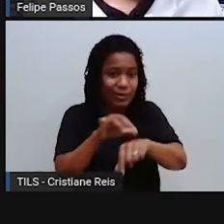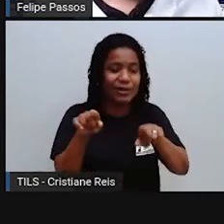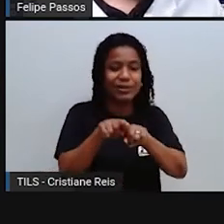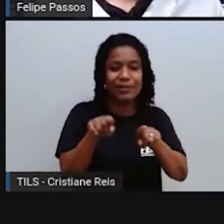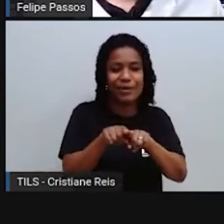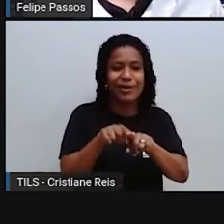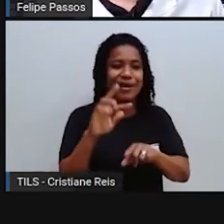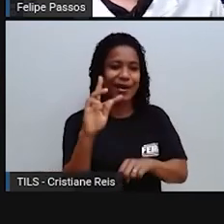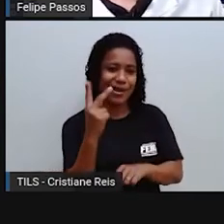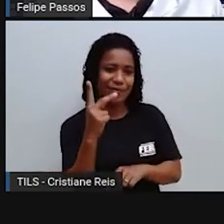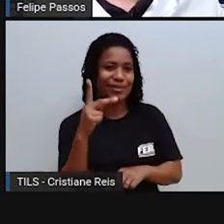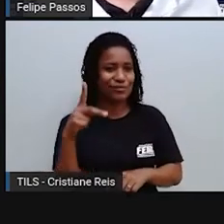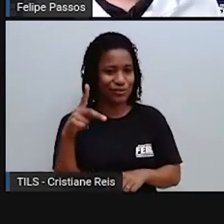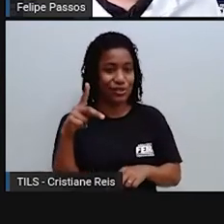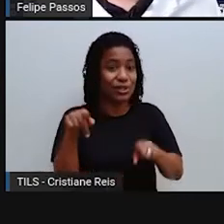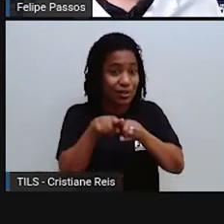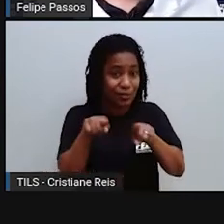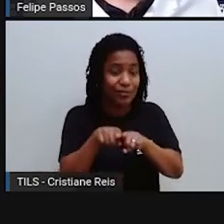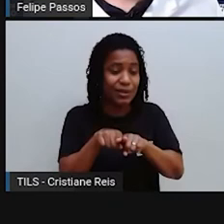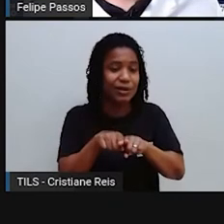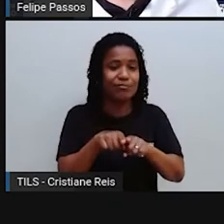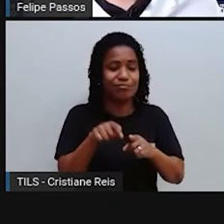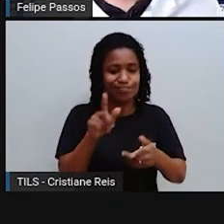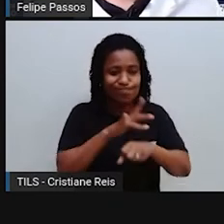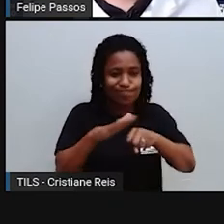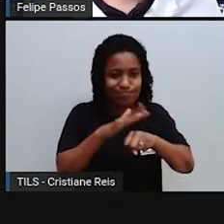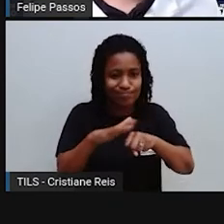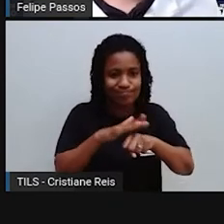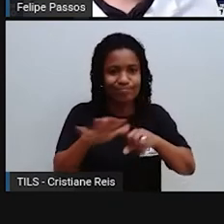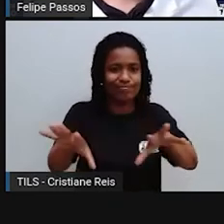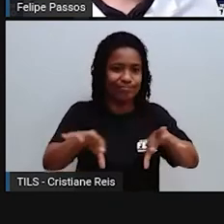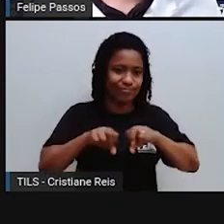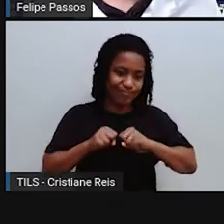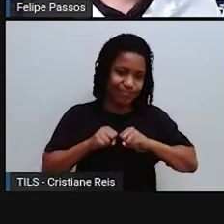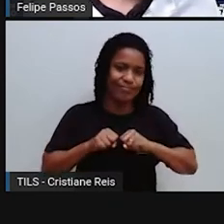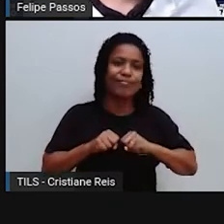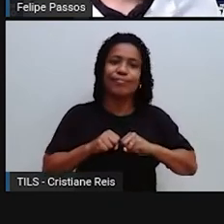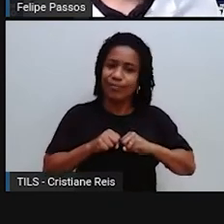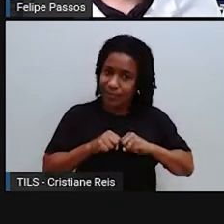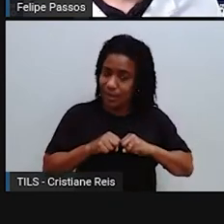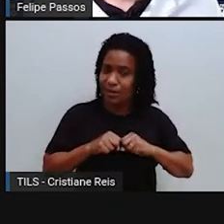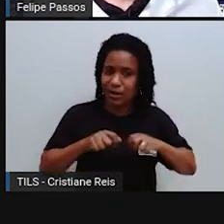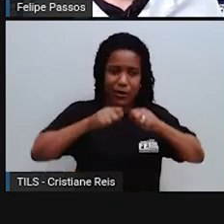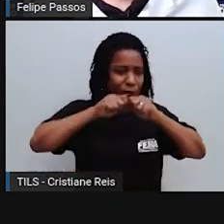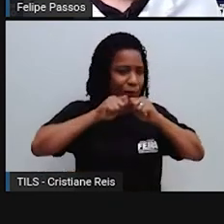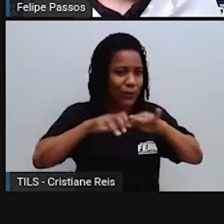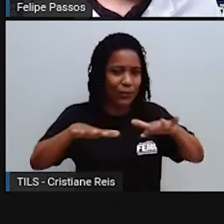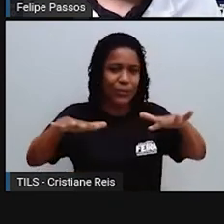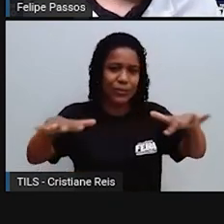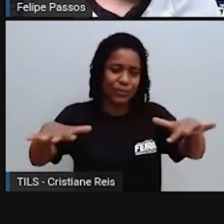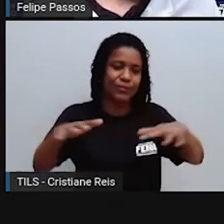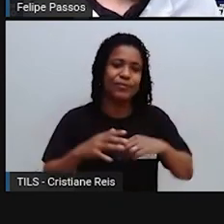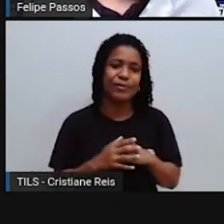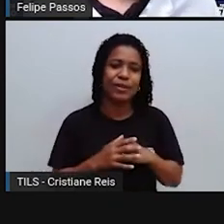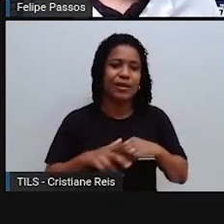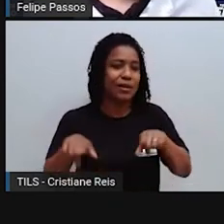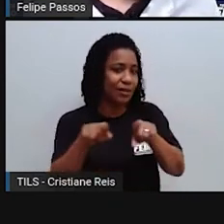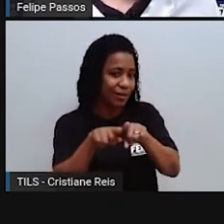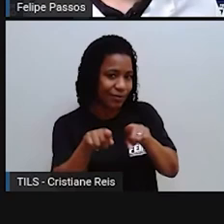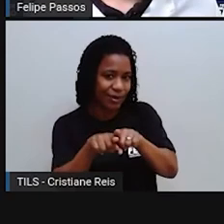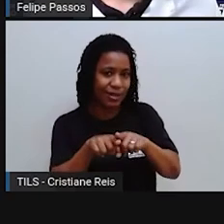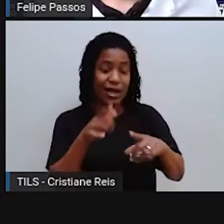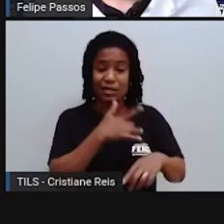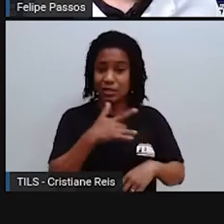nosso dia a dia e que, se você colocar os números no mundo, são uma verdadeira epidemia. Melhorar o serviço de acesso à